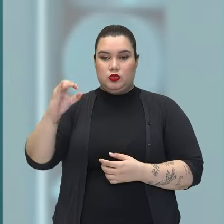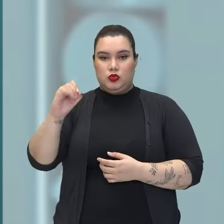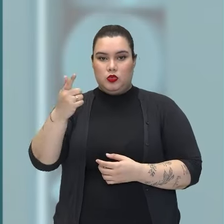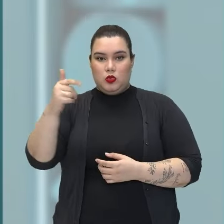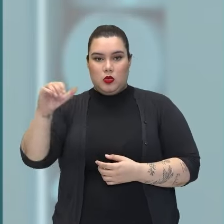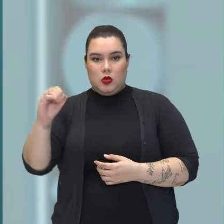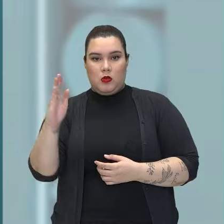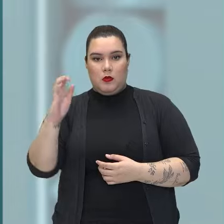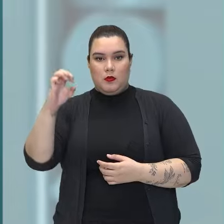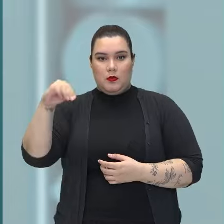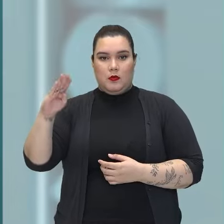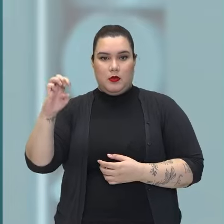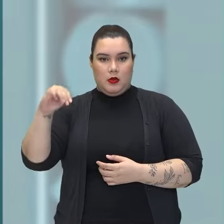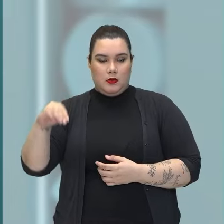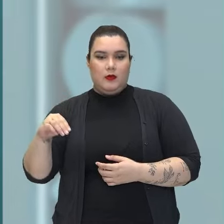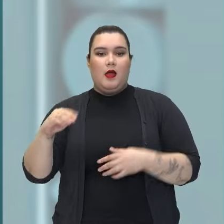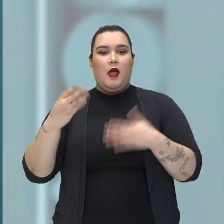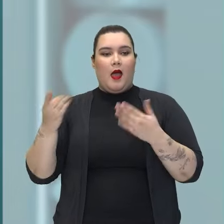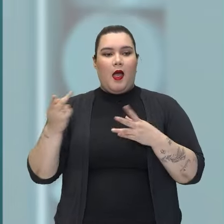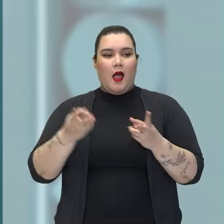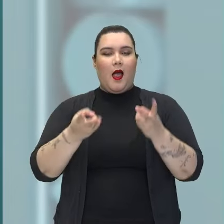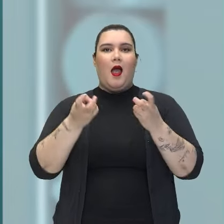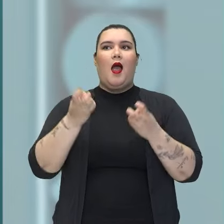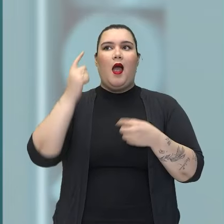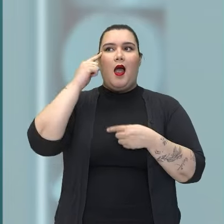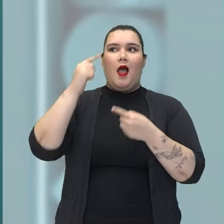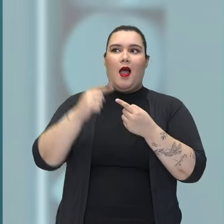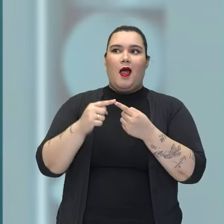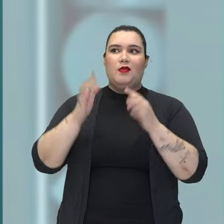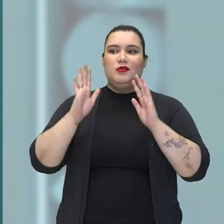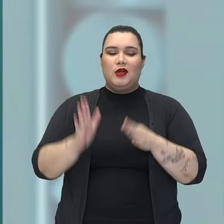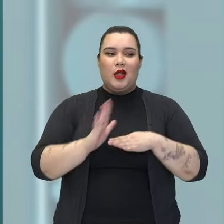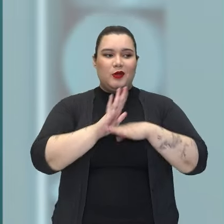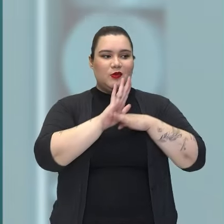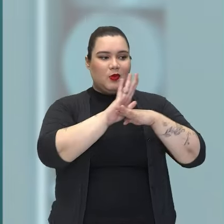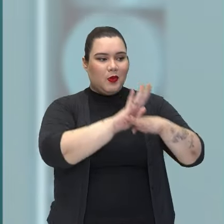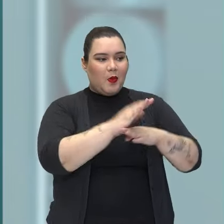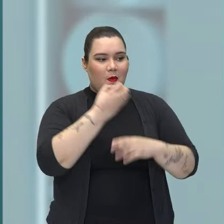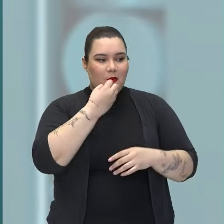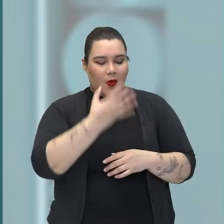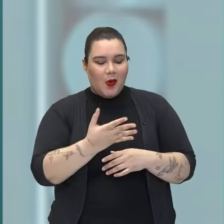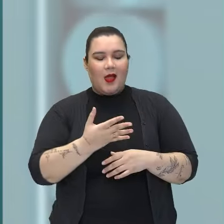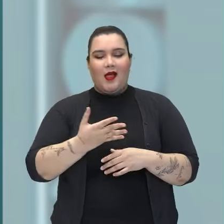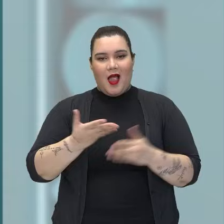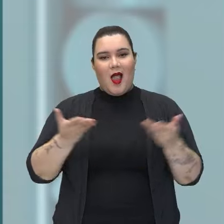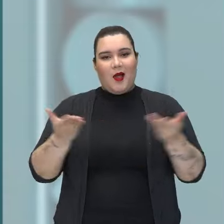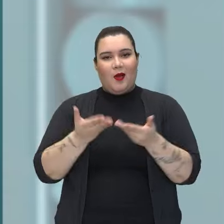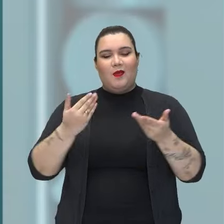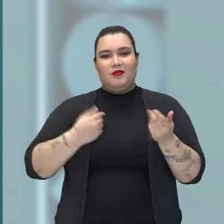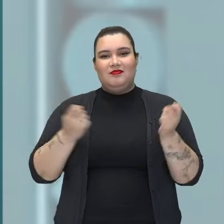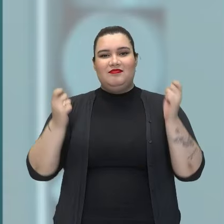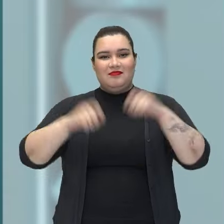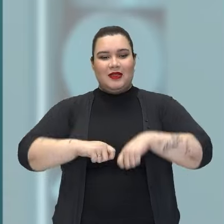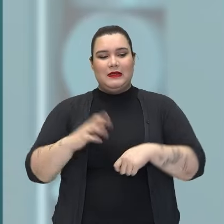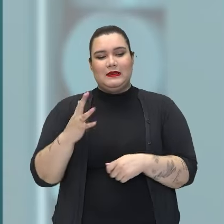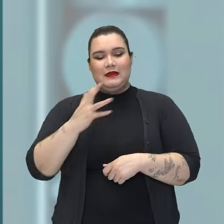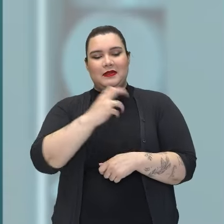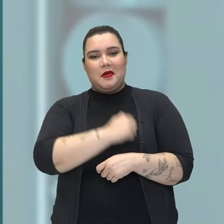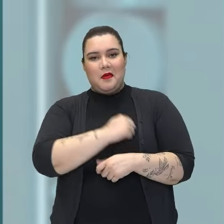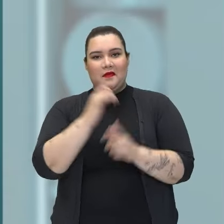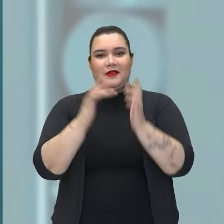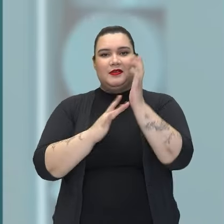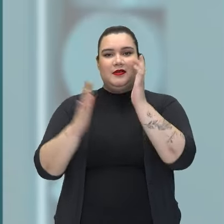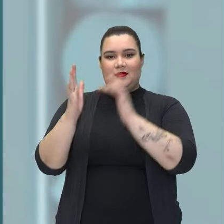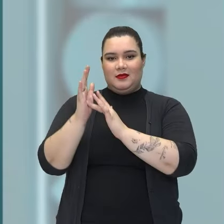percebe que ele fez um ato de justiça, e que por fim ele merece a salvação. E é justamente